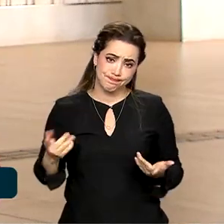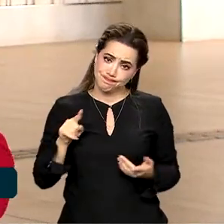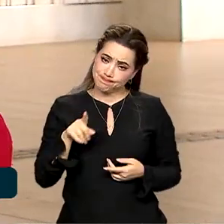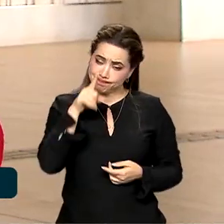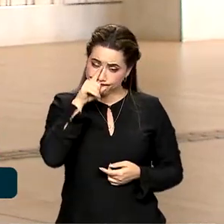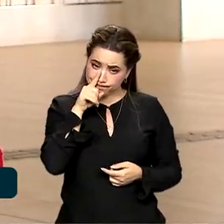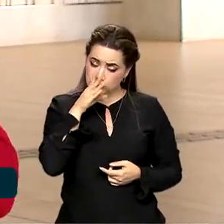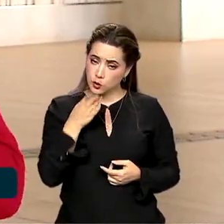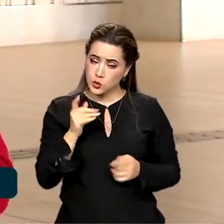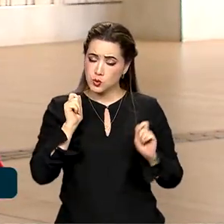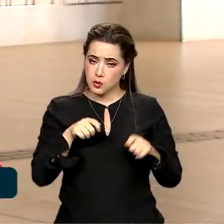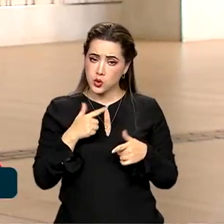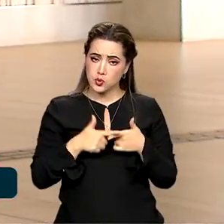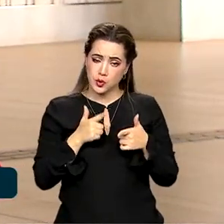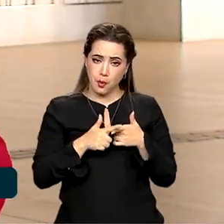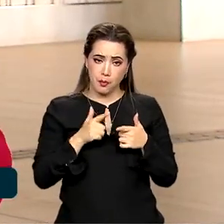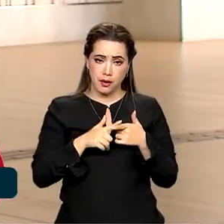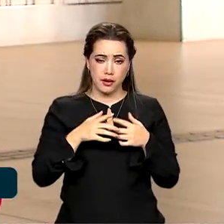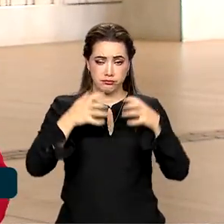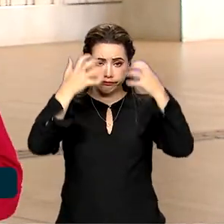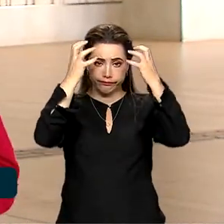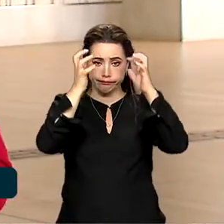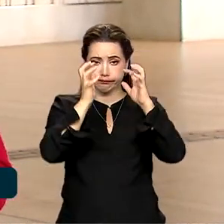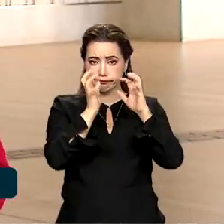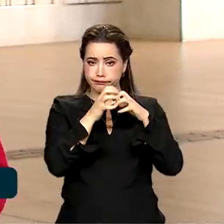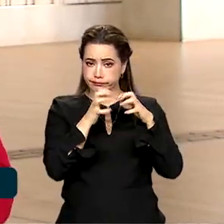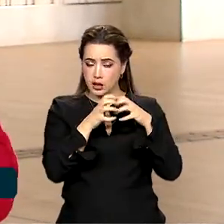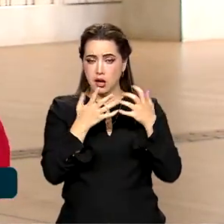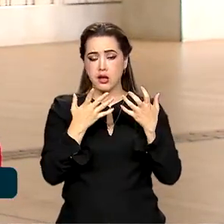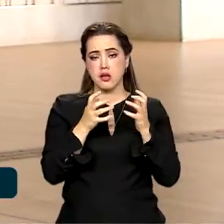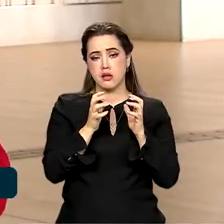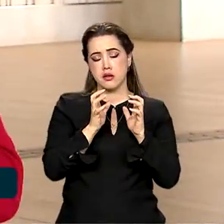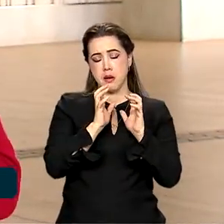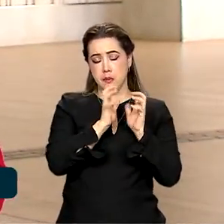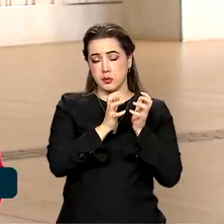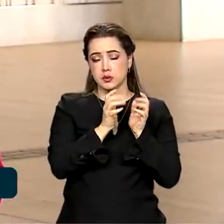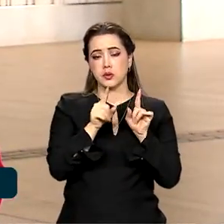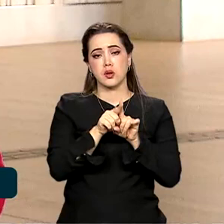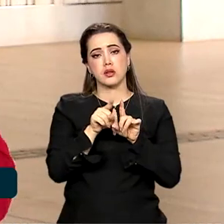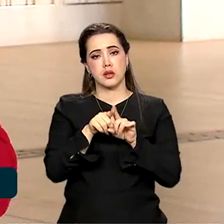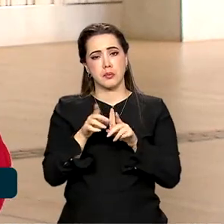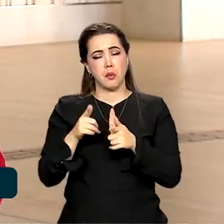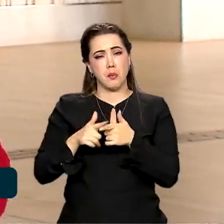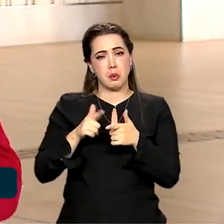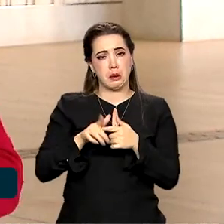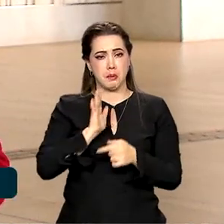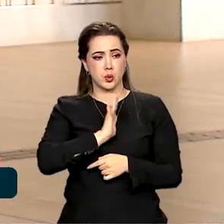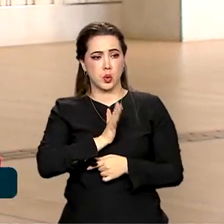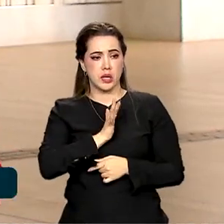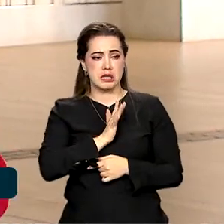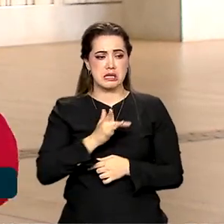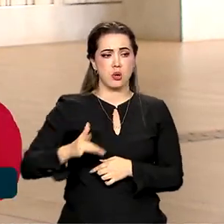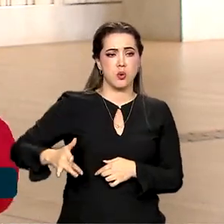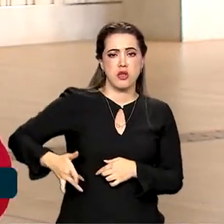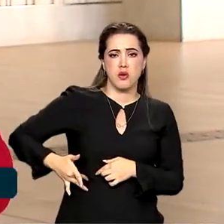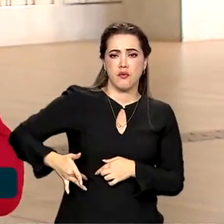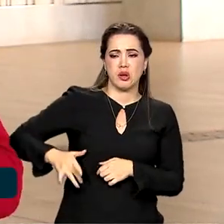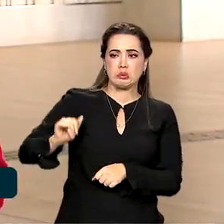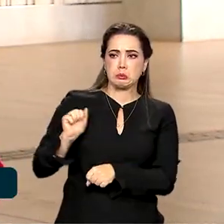riscos de sequela neurológica, danos ao coração e a paralisia do fígado. Por isso, as pessoas